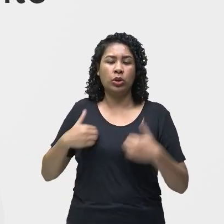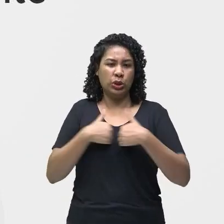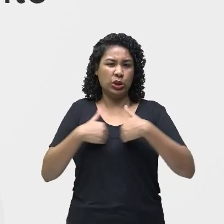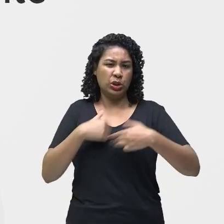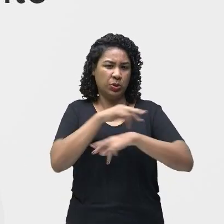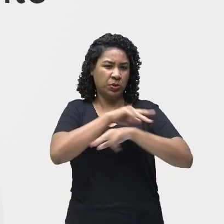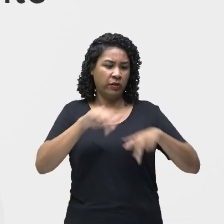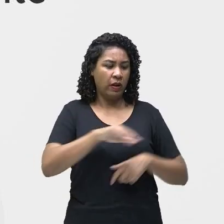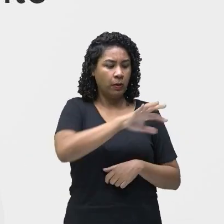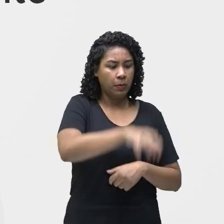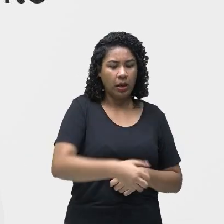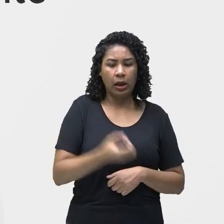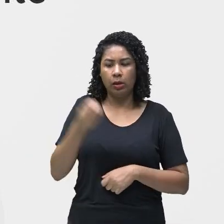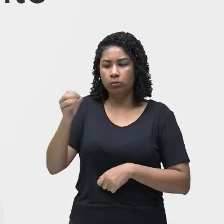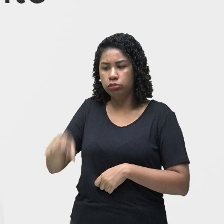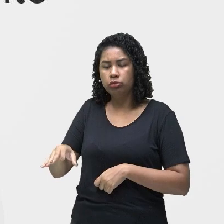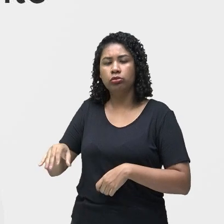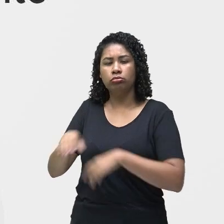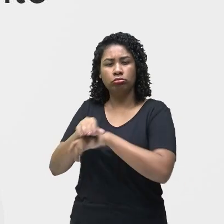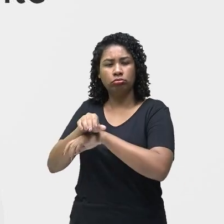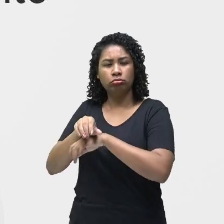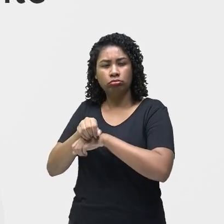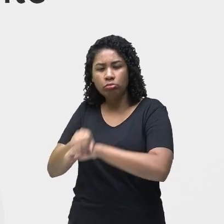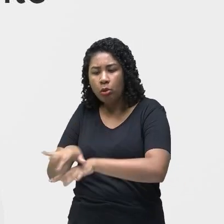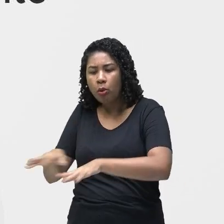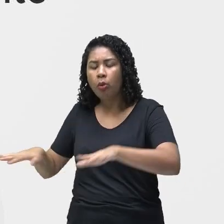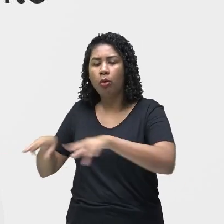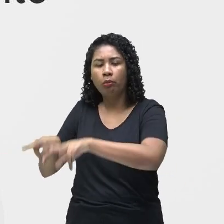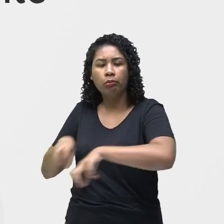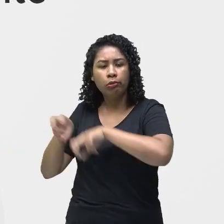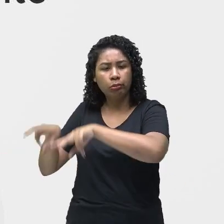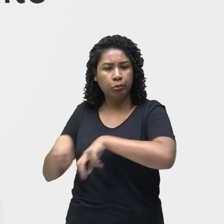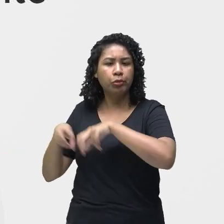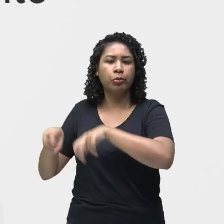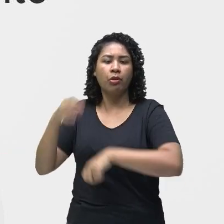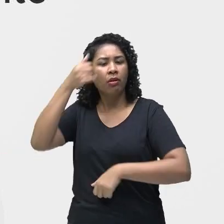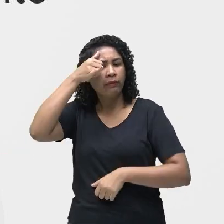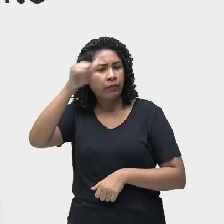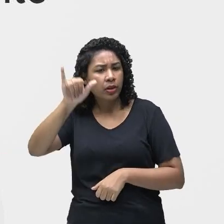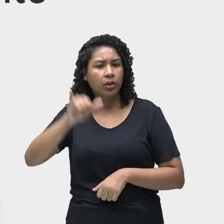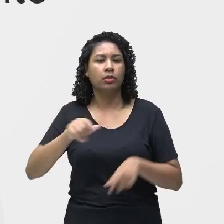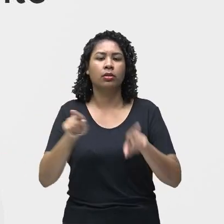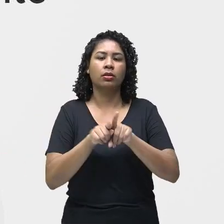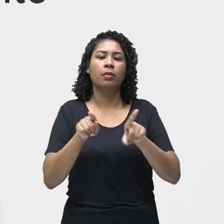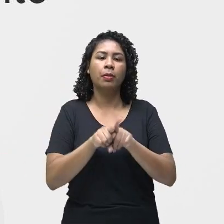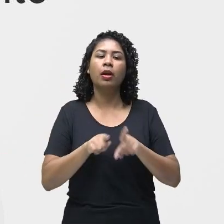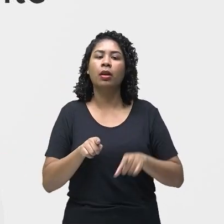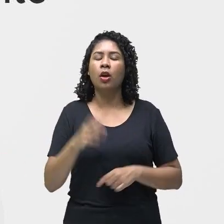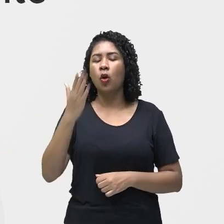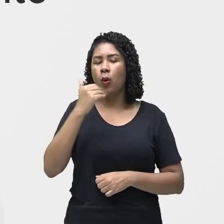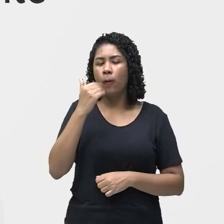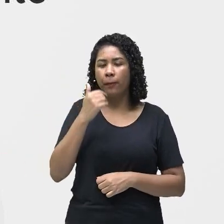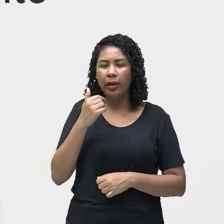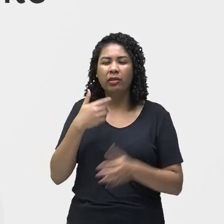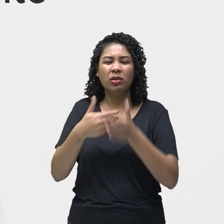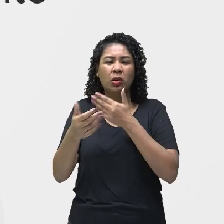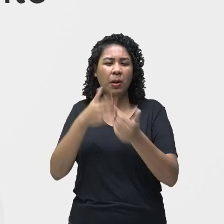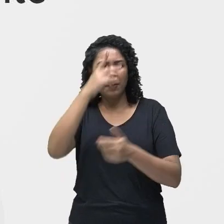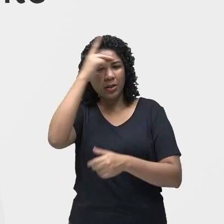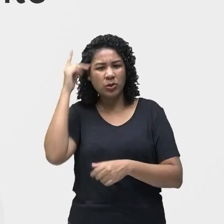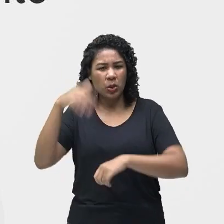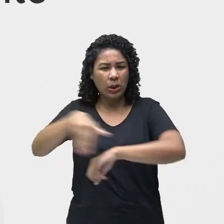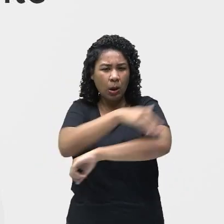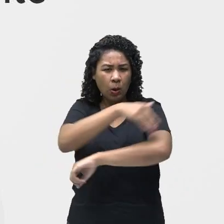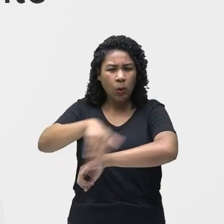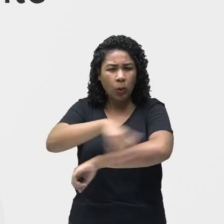ambulantes. Alimentos que você não sabe qual é a procedência, porque você pode não saber como